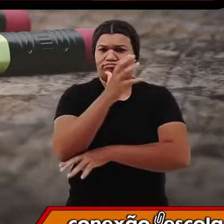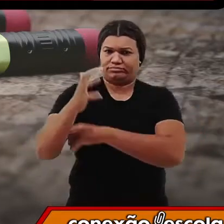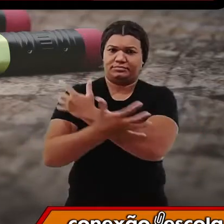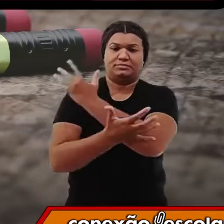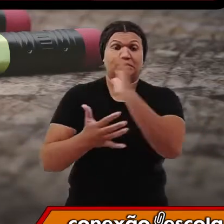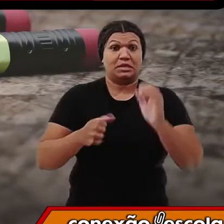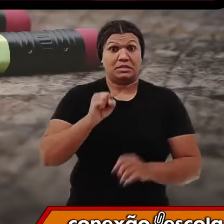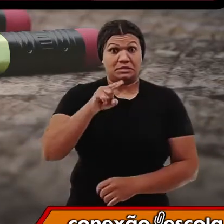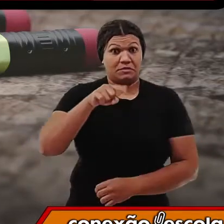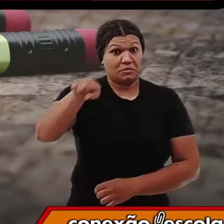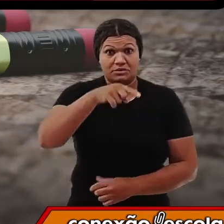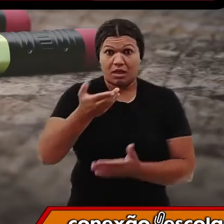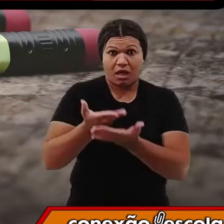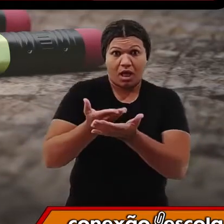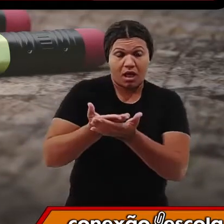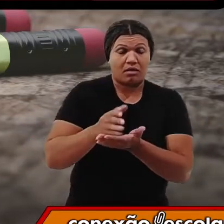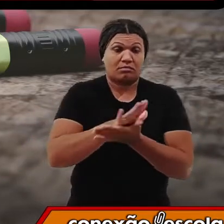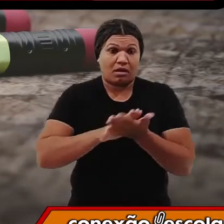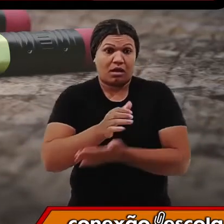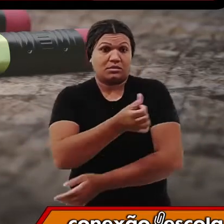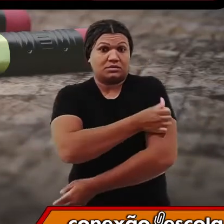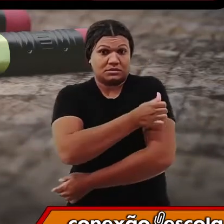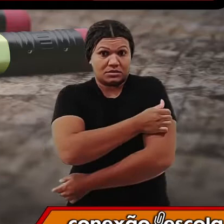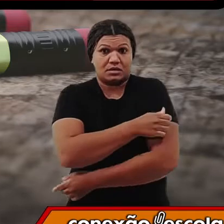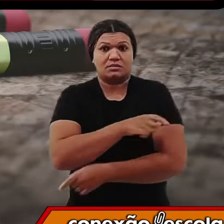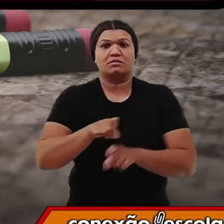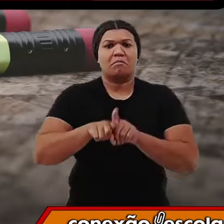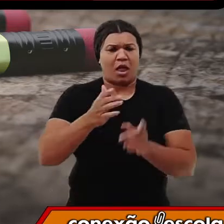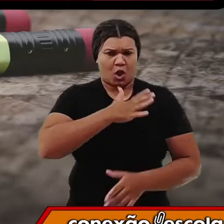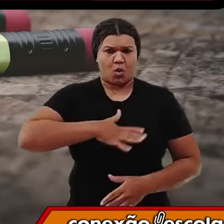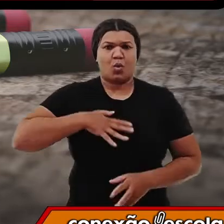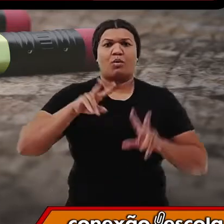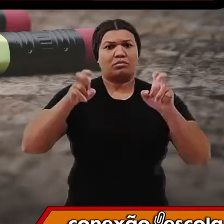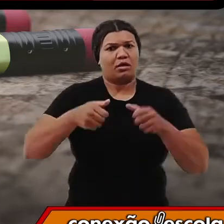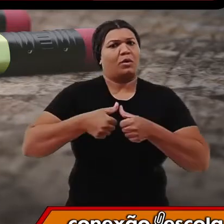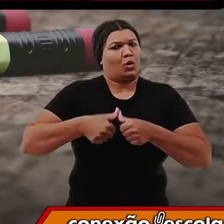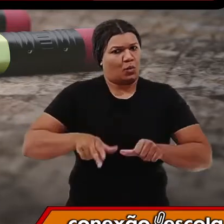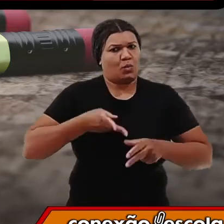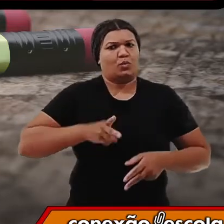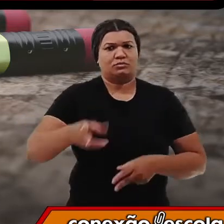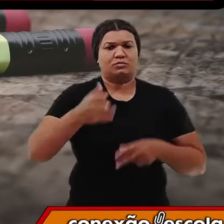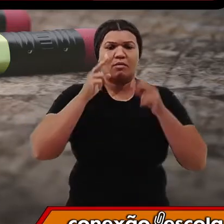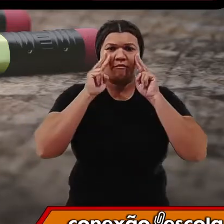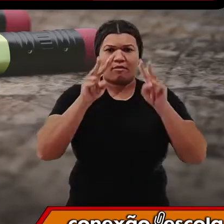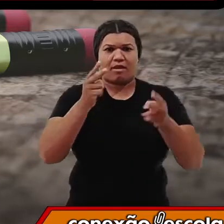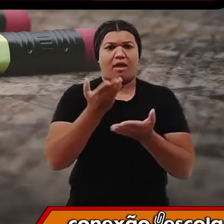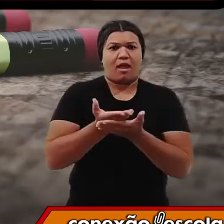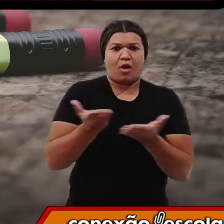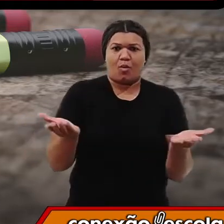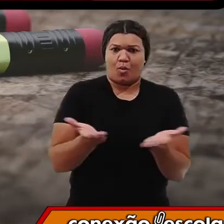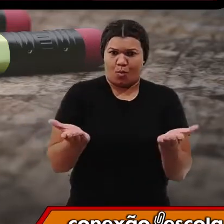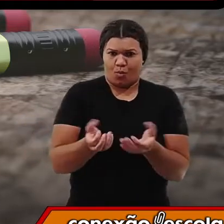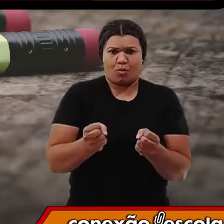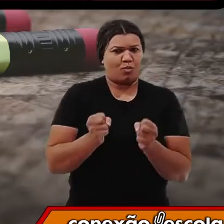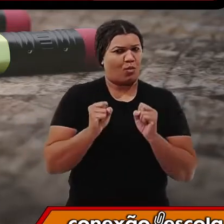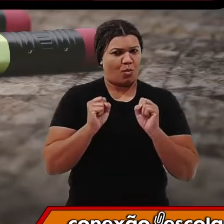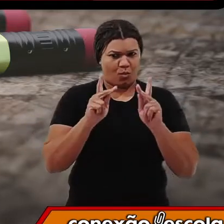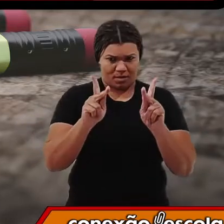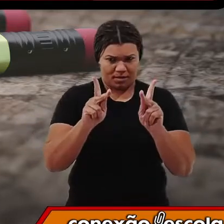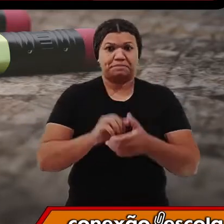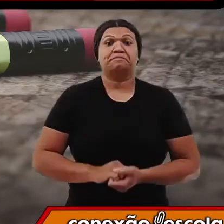parte do sexto ano, do agrupamento F, mas curtir o tema, fica aqui com a gente que a aula de hoje está top, pesada, beleza?